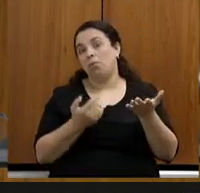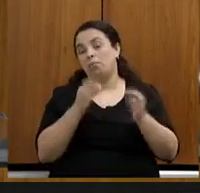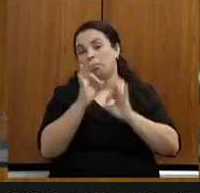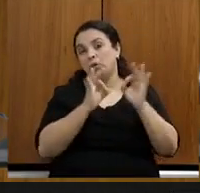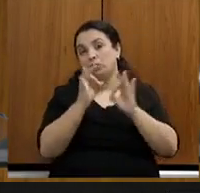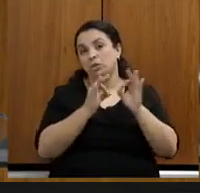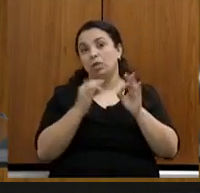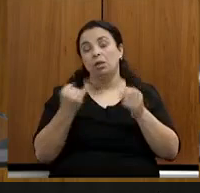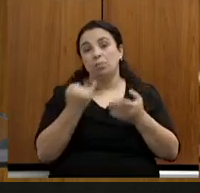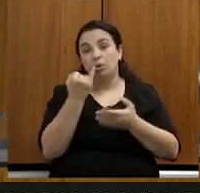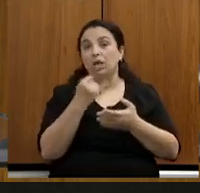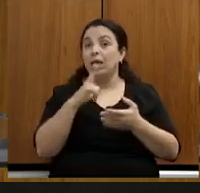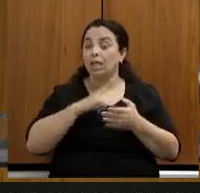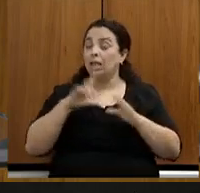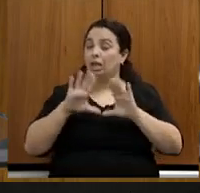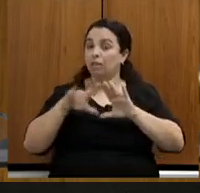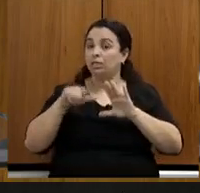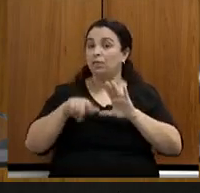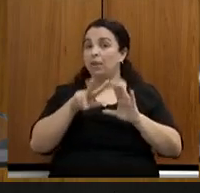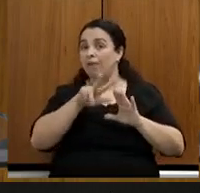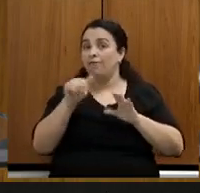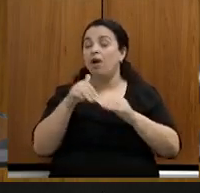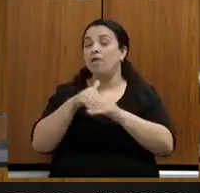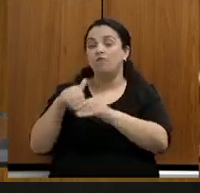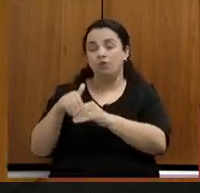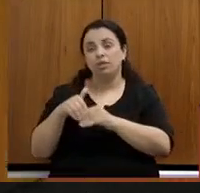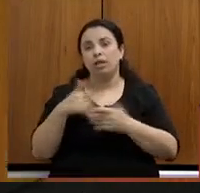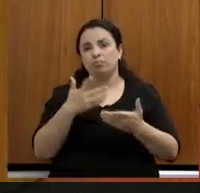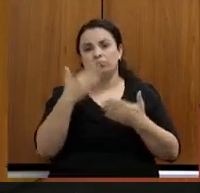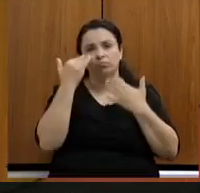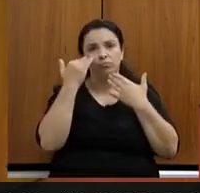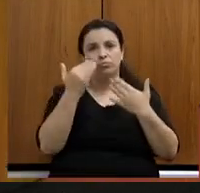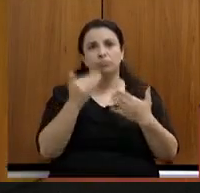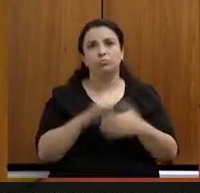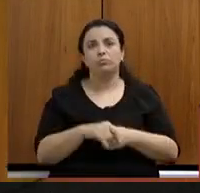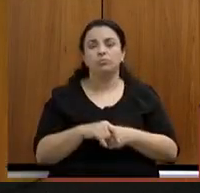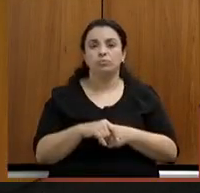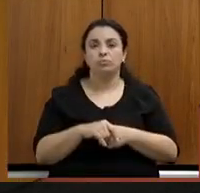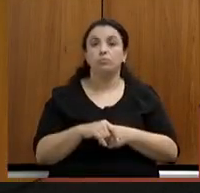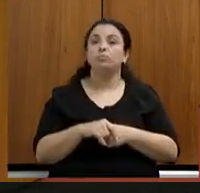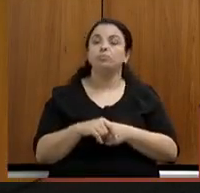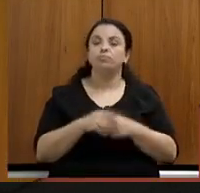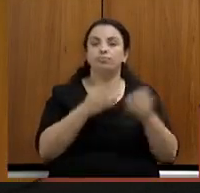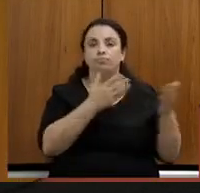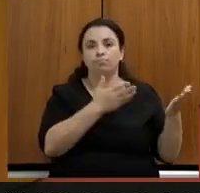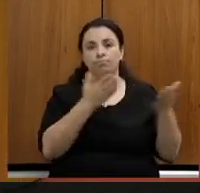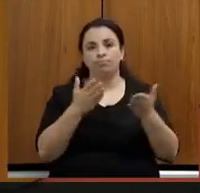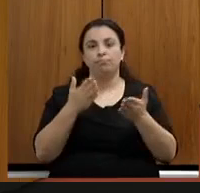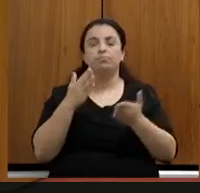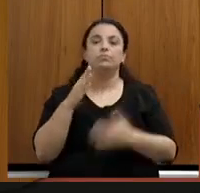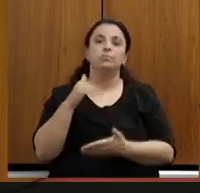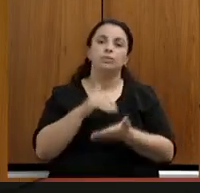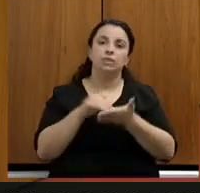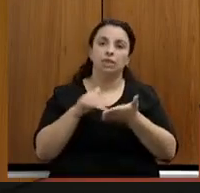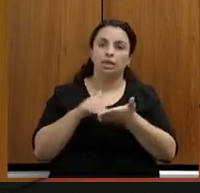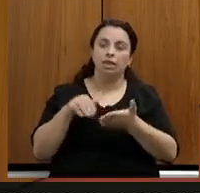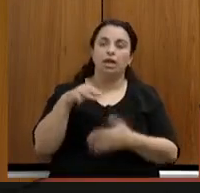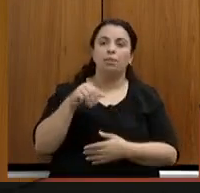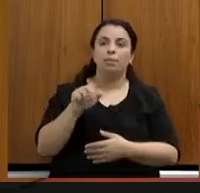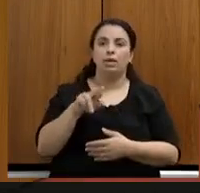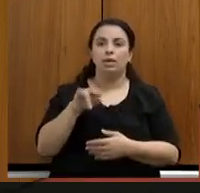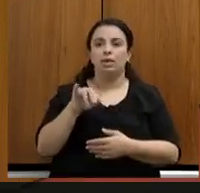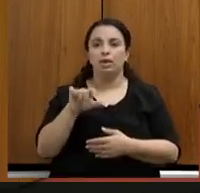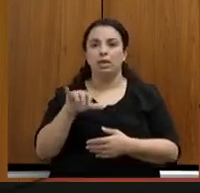Assembleia para poder ser apreciado. Obrigada. Com a palavra, secretária Marília Melo.